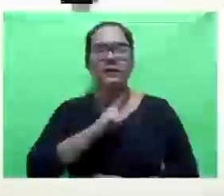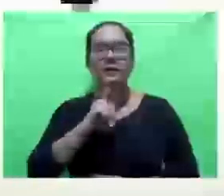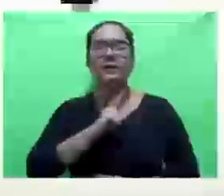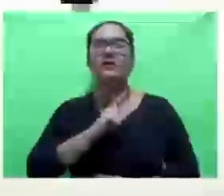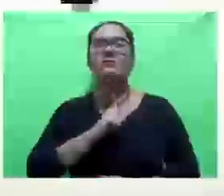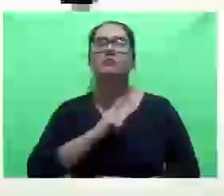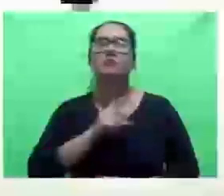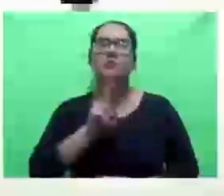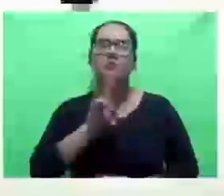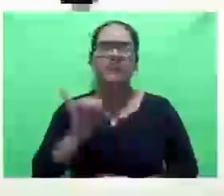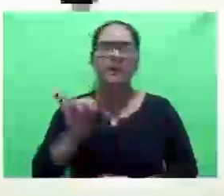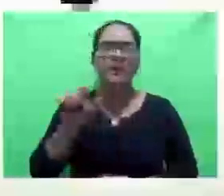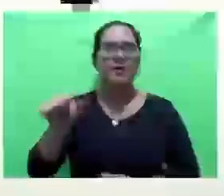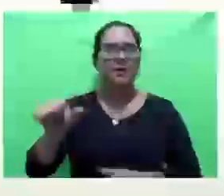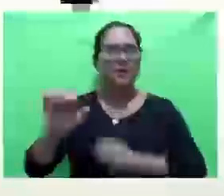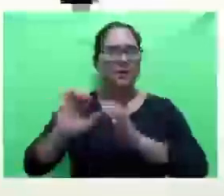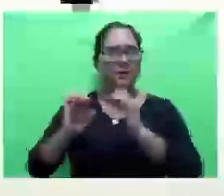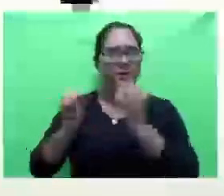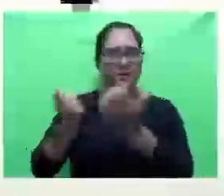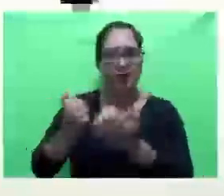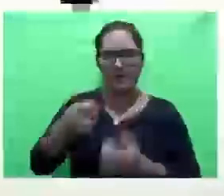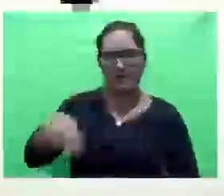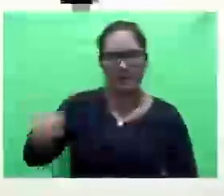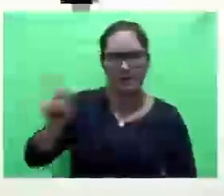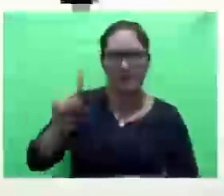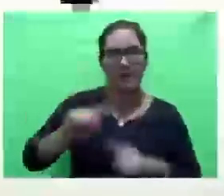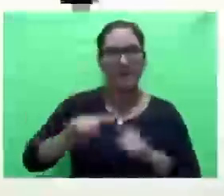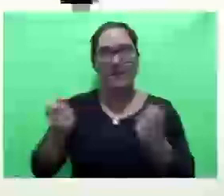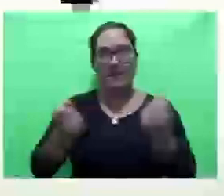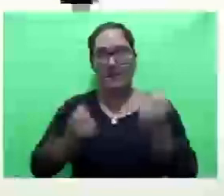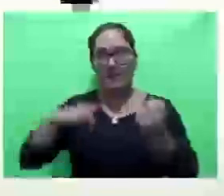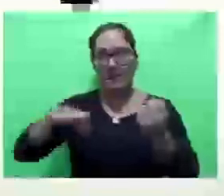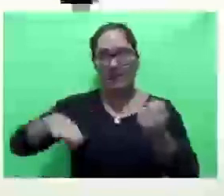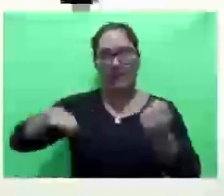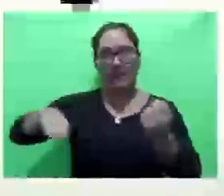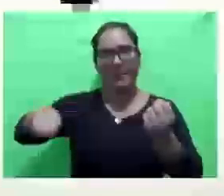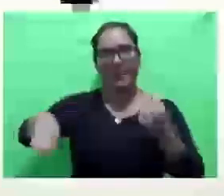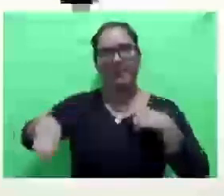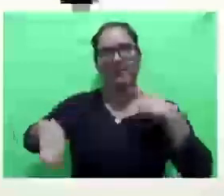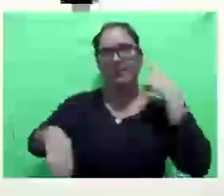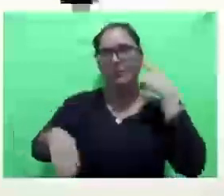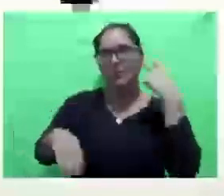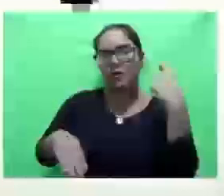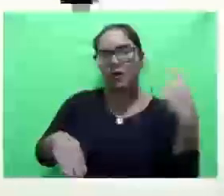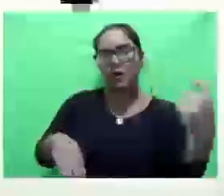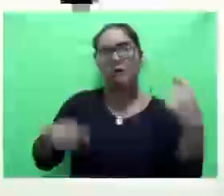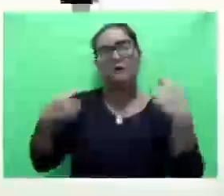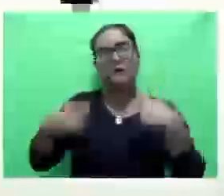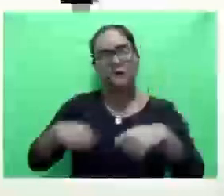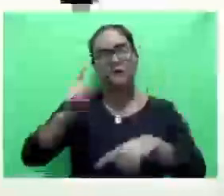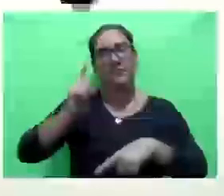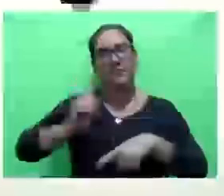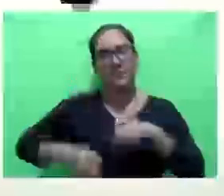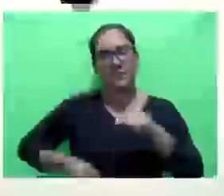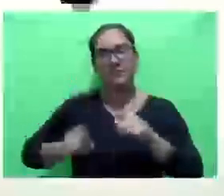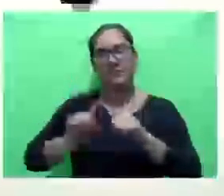está no evento, mas estaciona os seus carros e fica com os sons, e isso é que tem que ser coibido, mas também